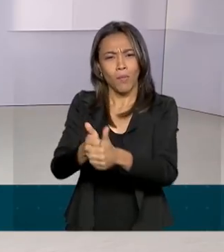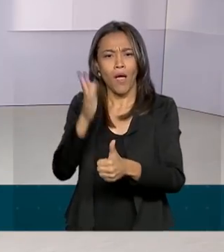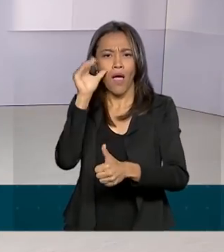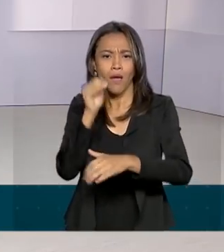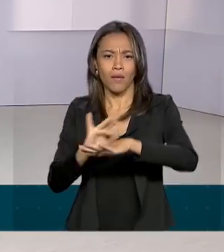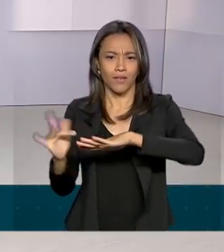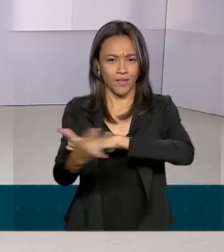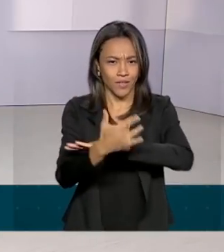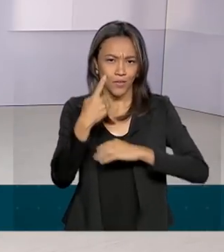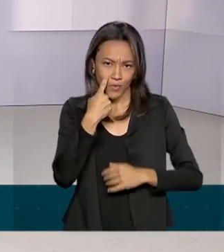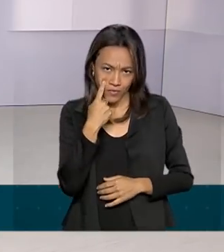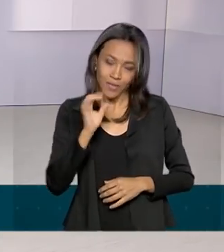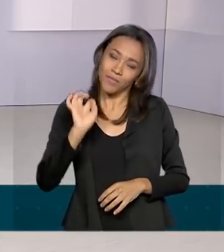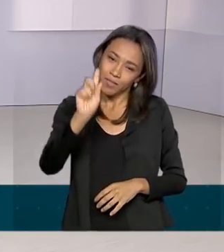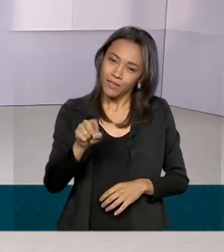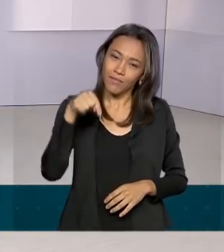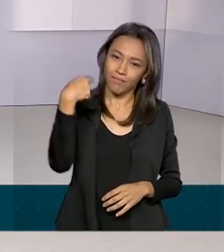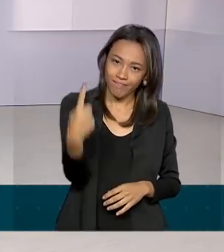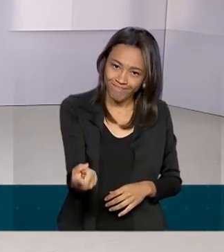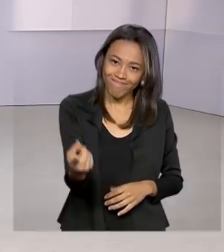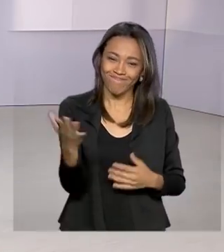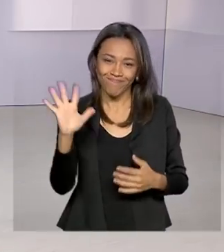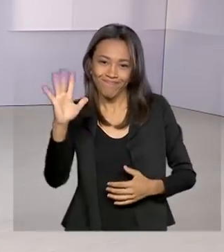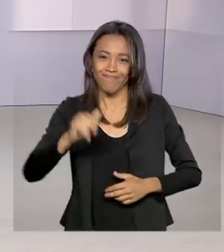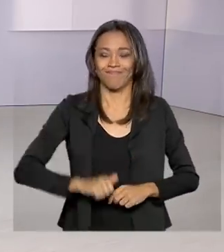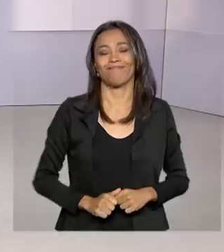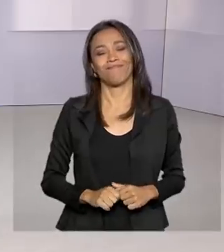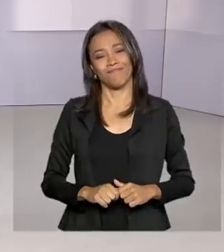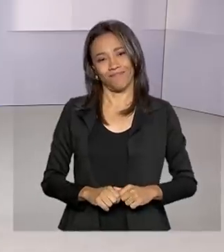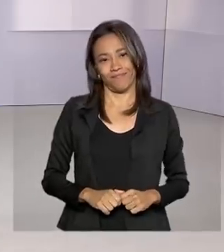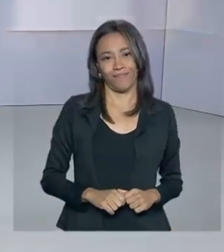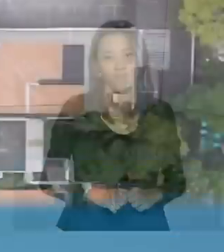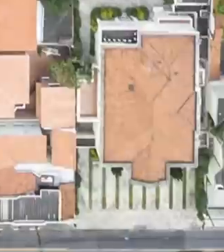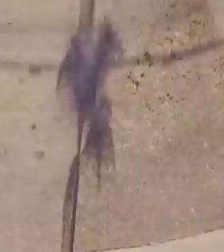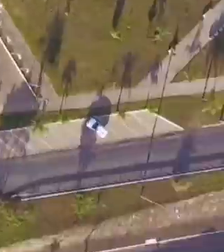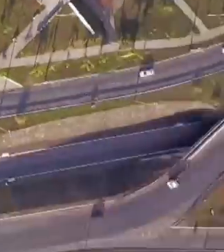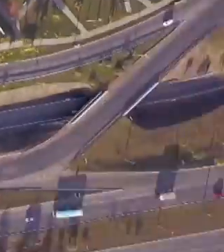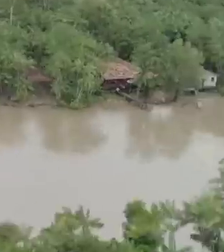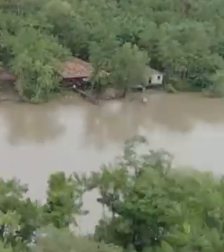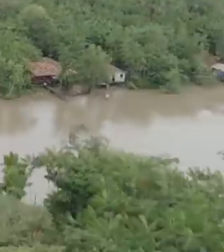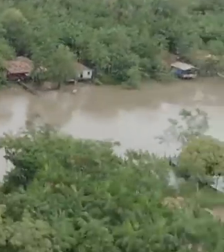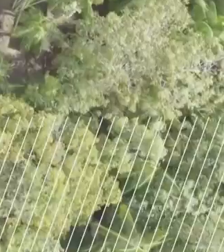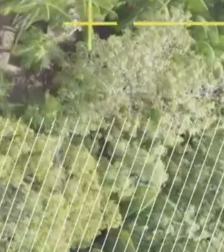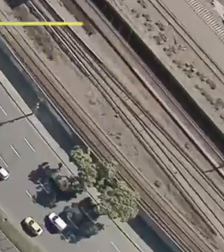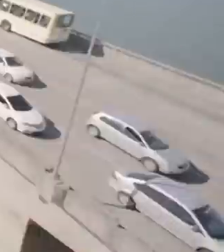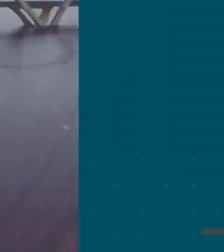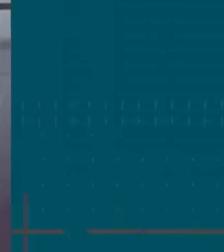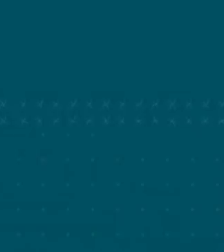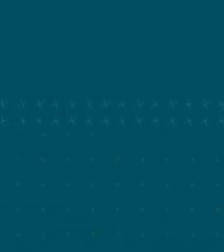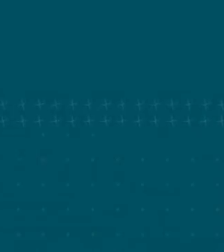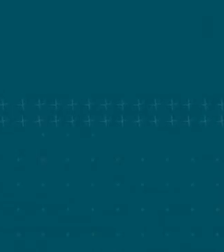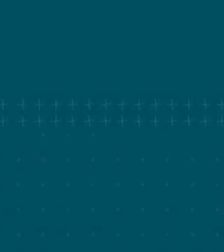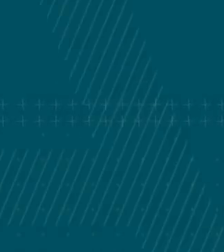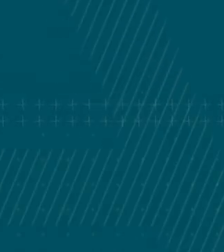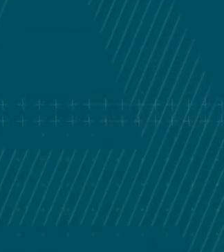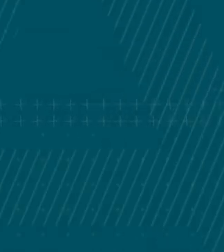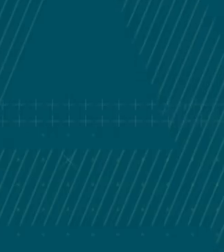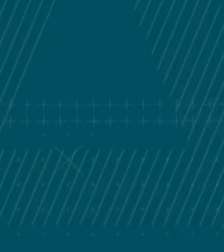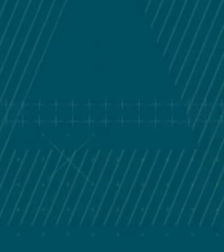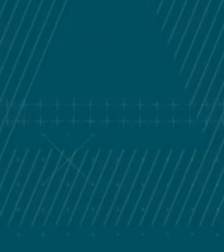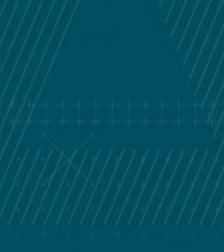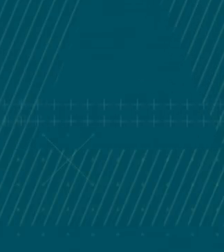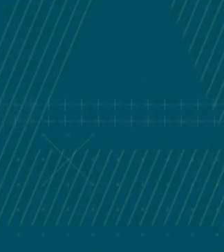sociais. Nos vemos, então, na próxima edição. Até lá. Tchau. Transcrição e Legendas por